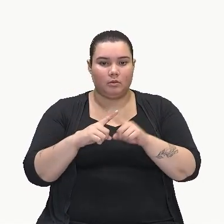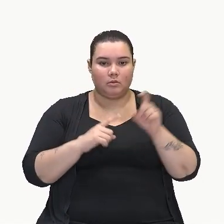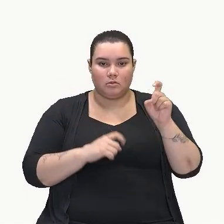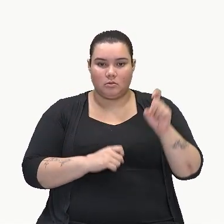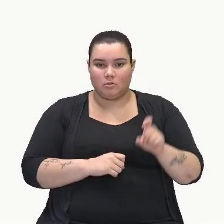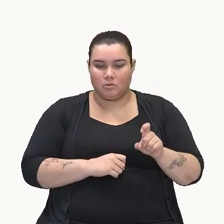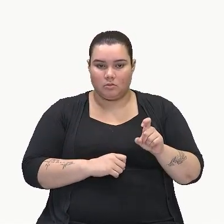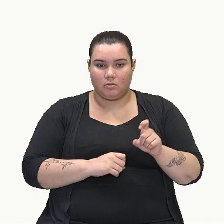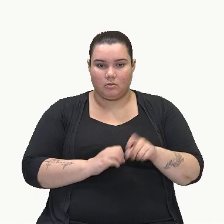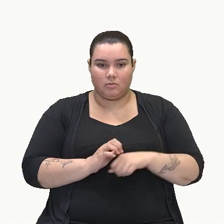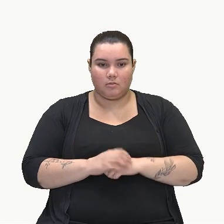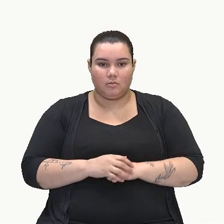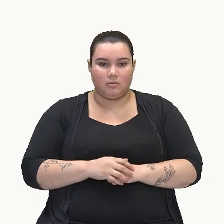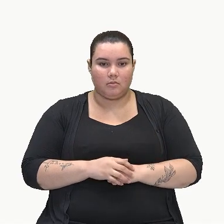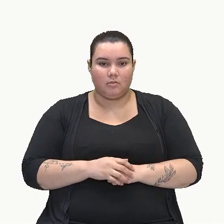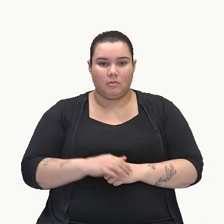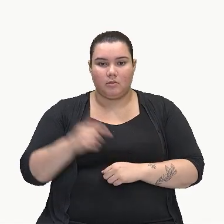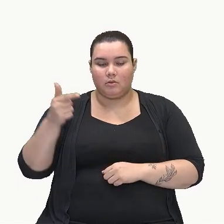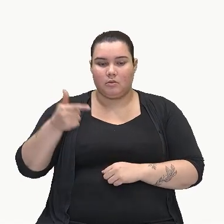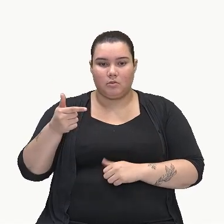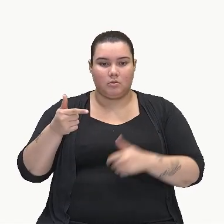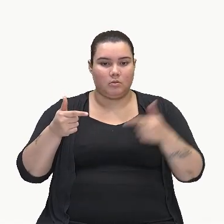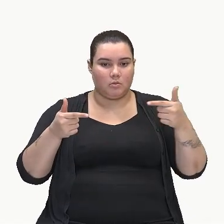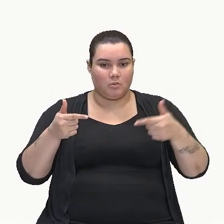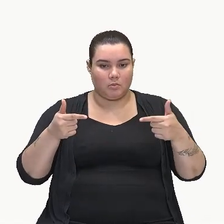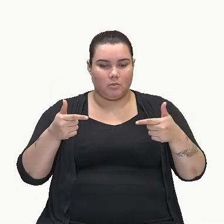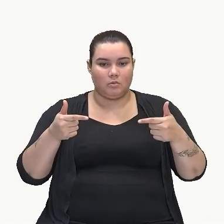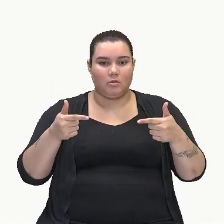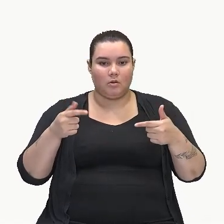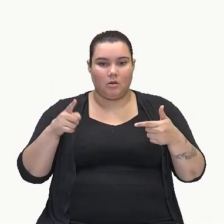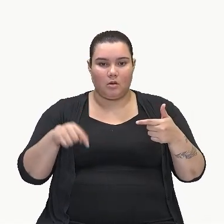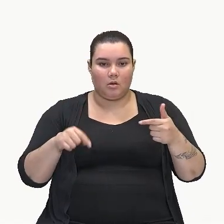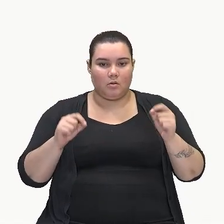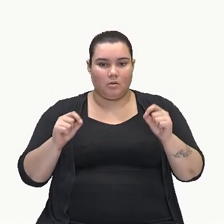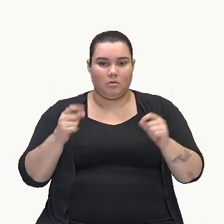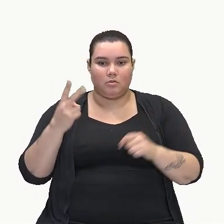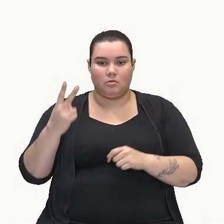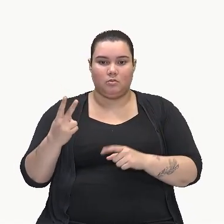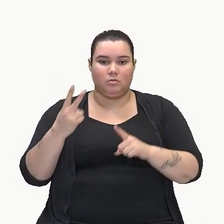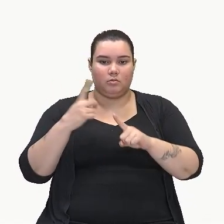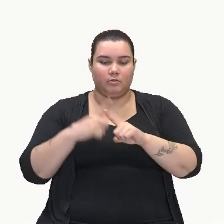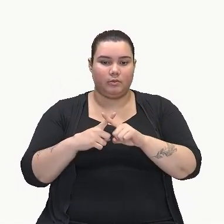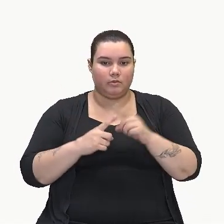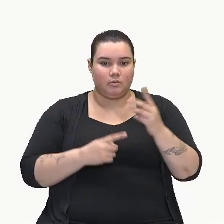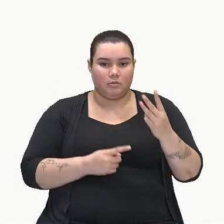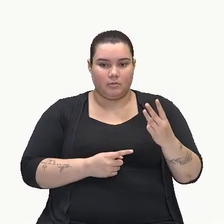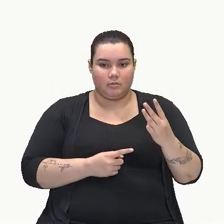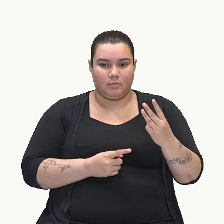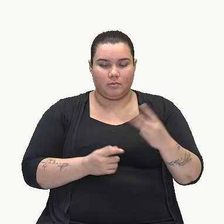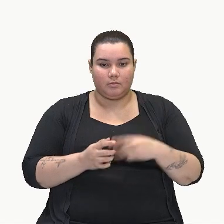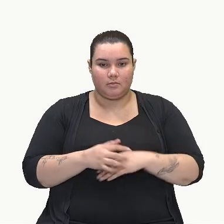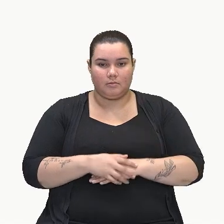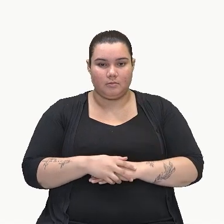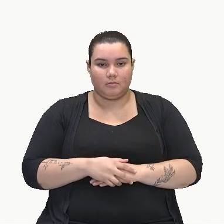X. E segundo com o segundo, né? Duas vezes 3.